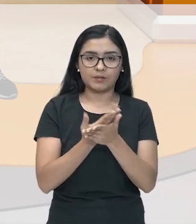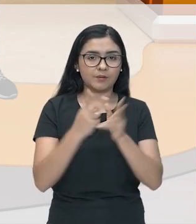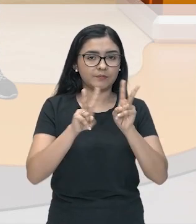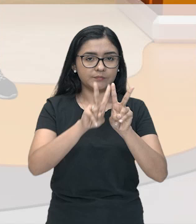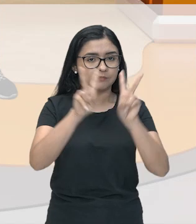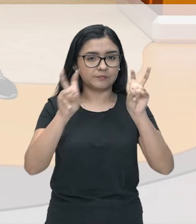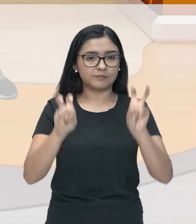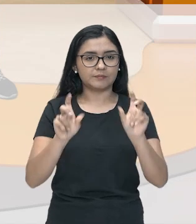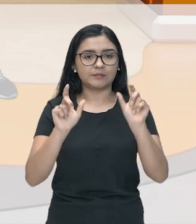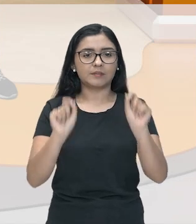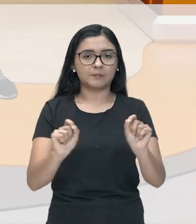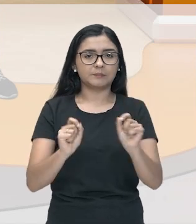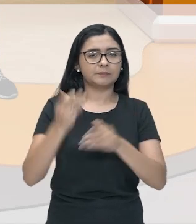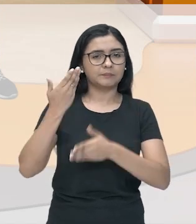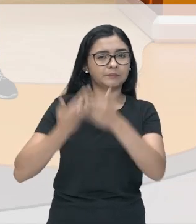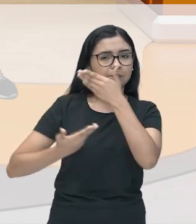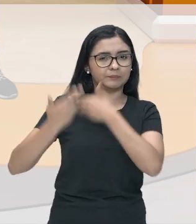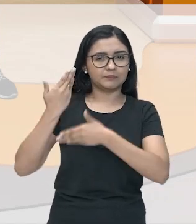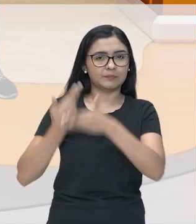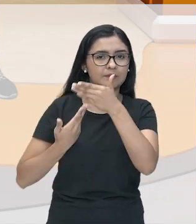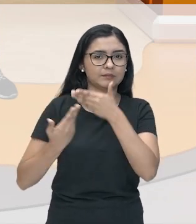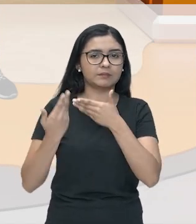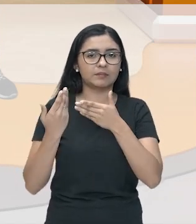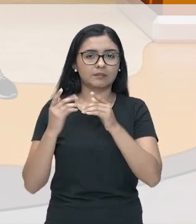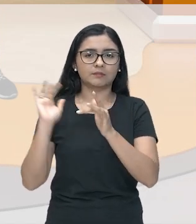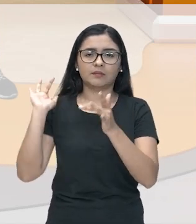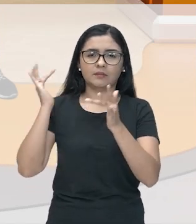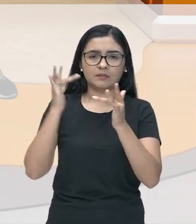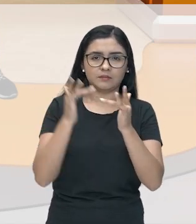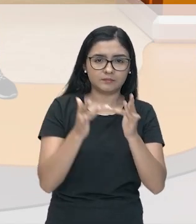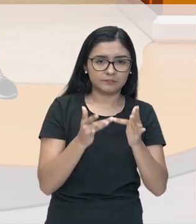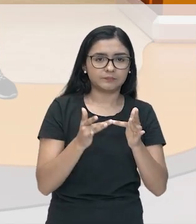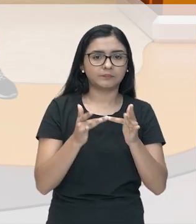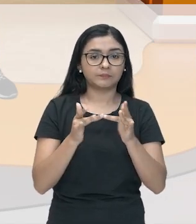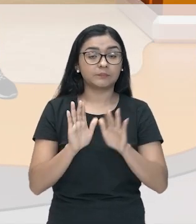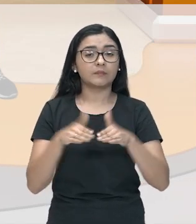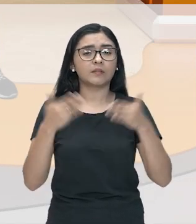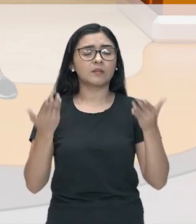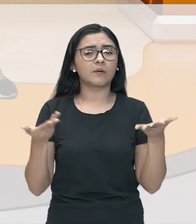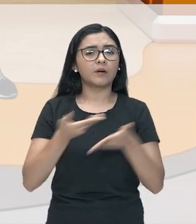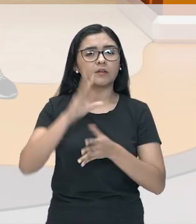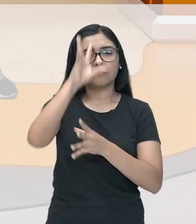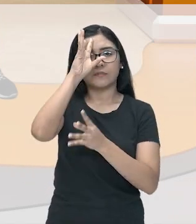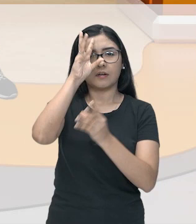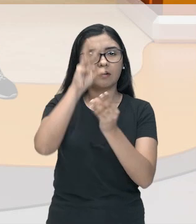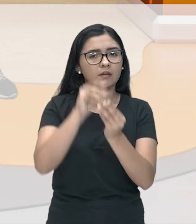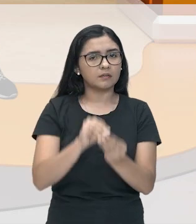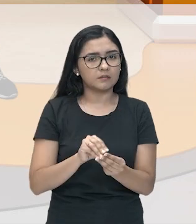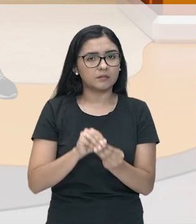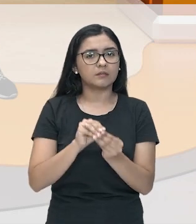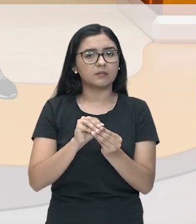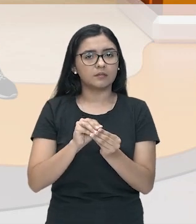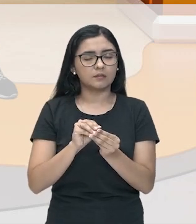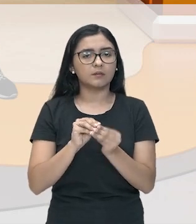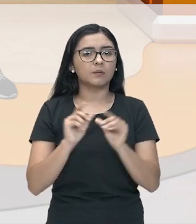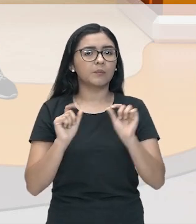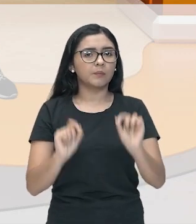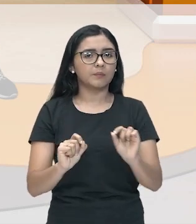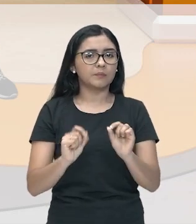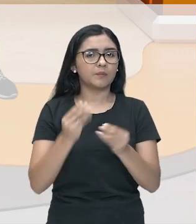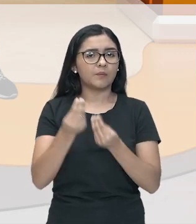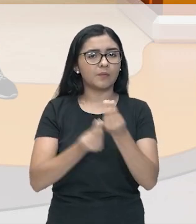só, antiguidade clássica. Isso mesmo, a gente vai entender aí um pouco sobre a